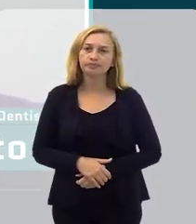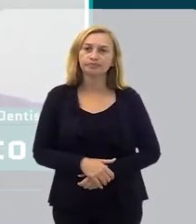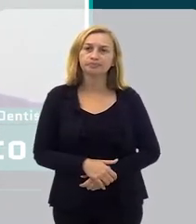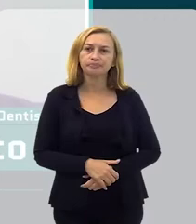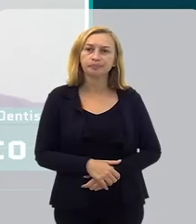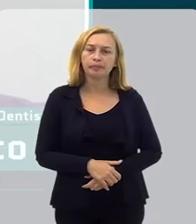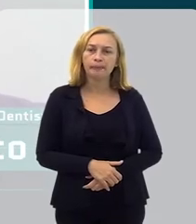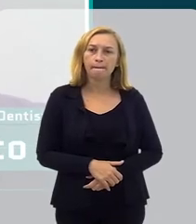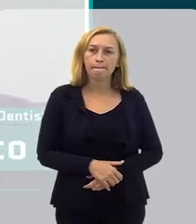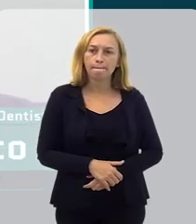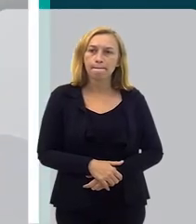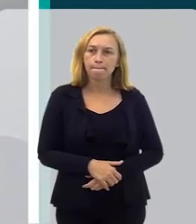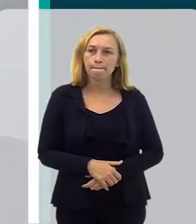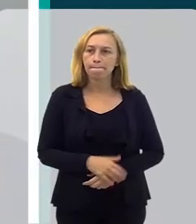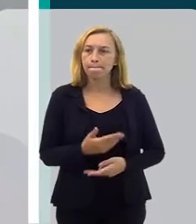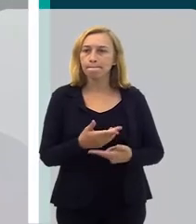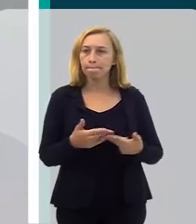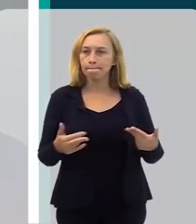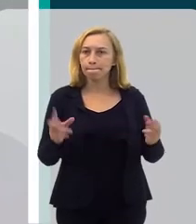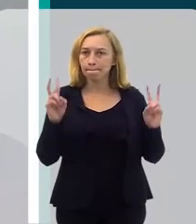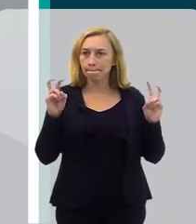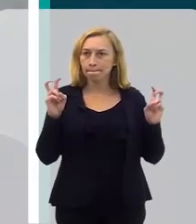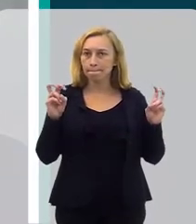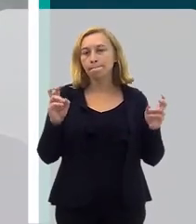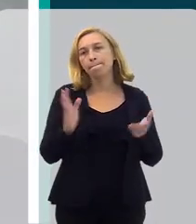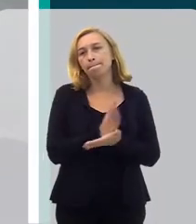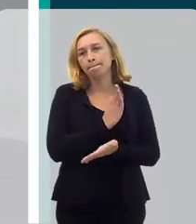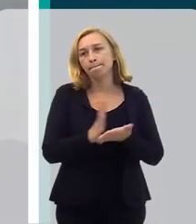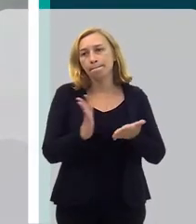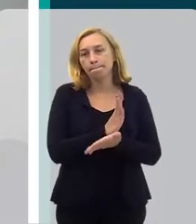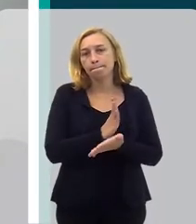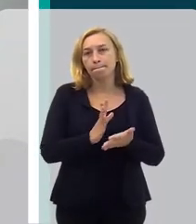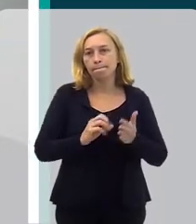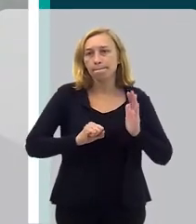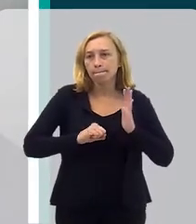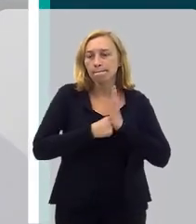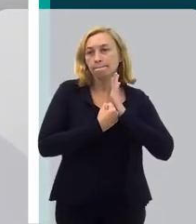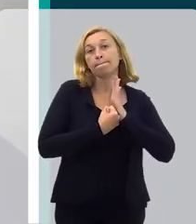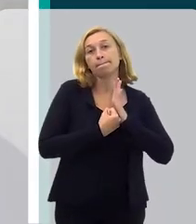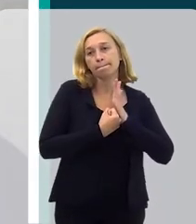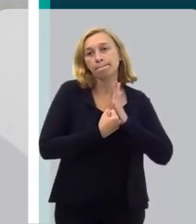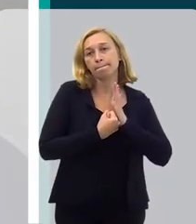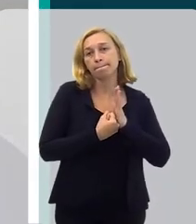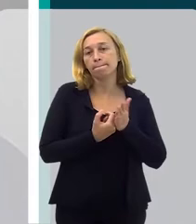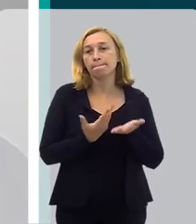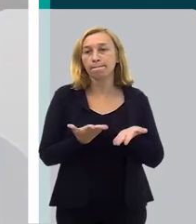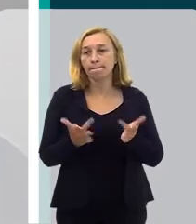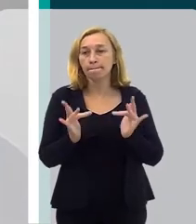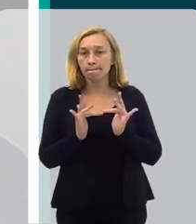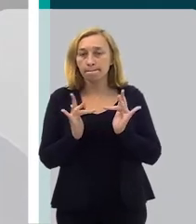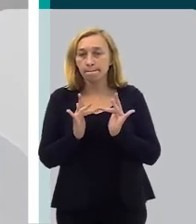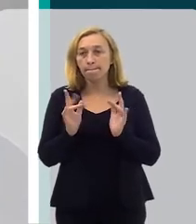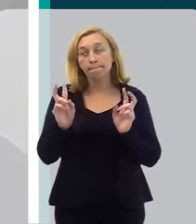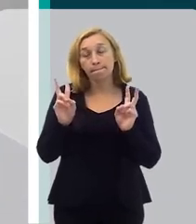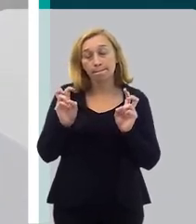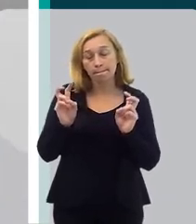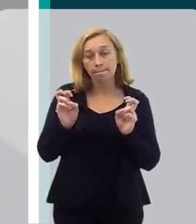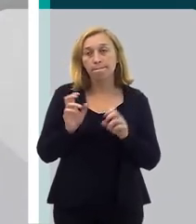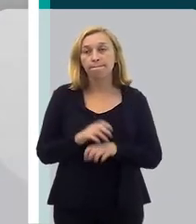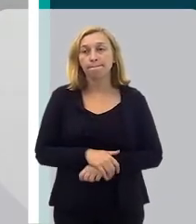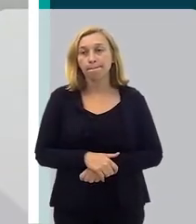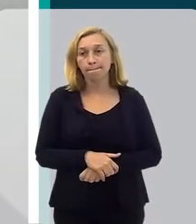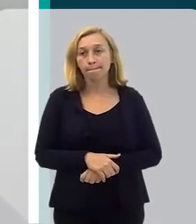em diversas situações, às vezes, a gente acaba se bloqueando, evitando entrar em contato com aquela situação